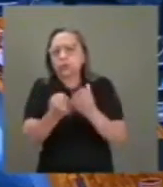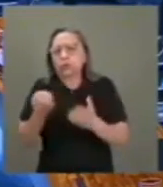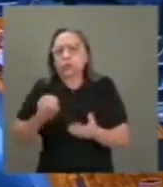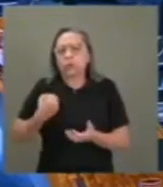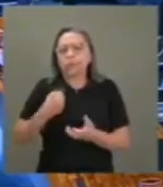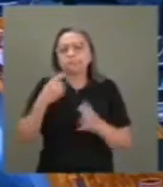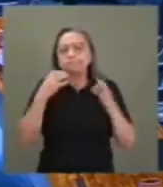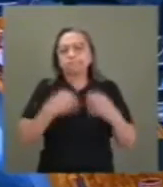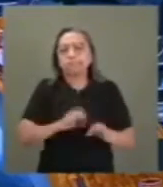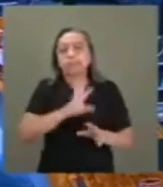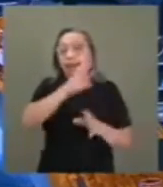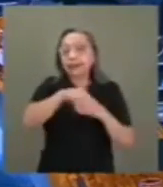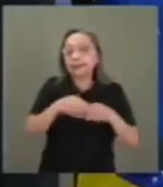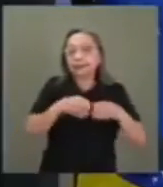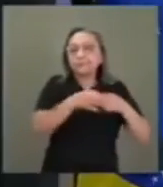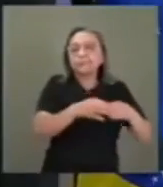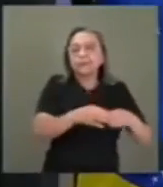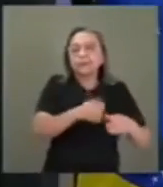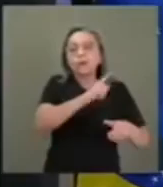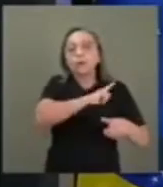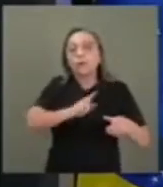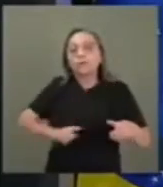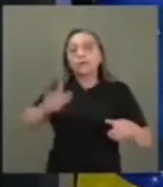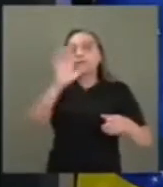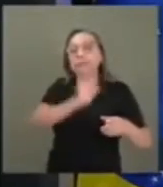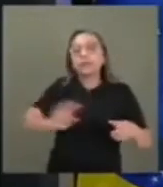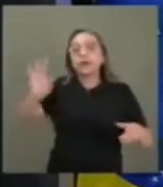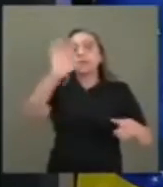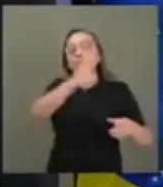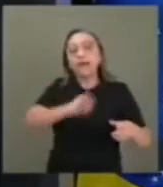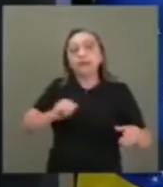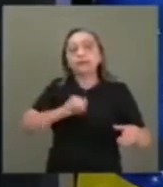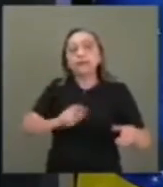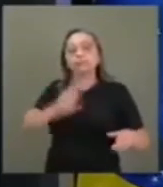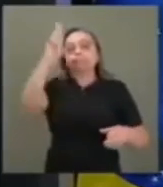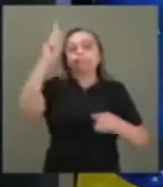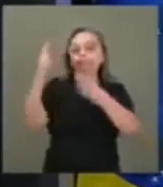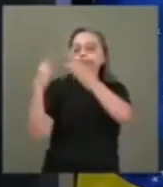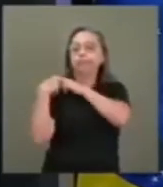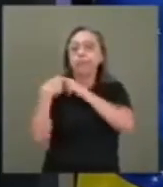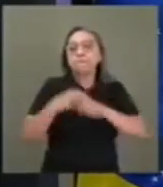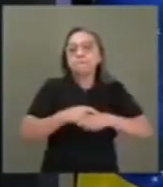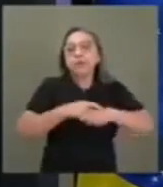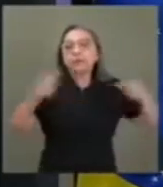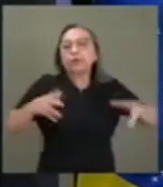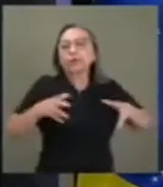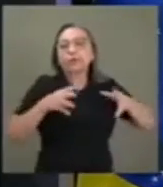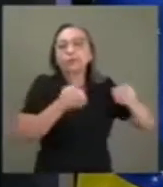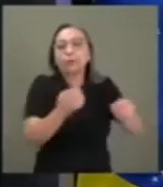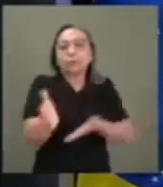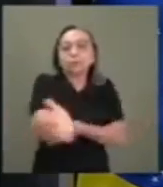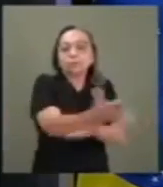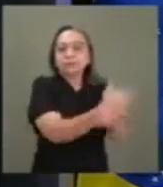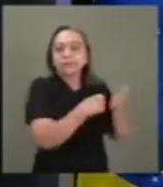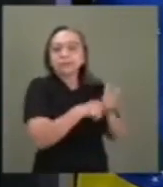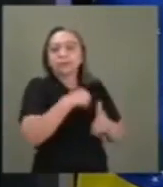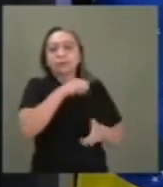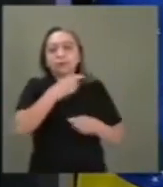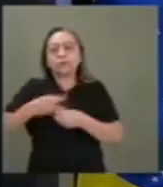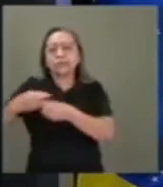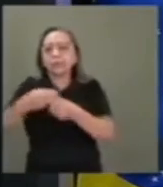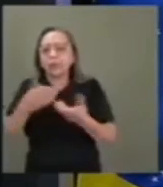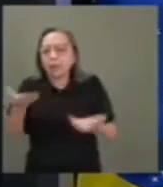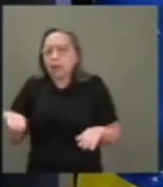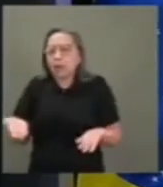a grande concentração. O governo federal vai ser detentor da maioria absoluta de todas as receitas do município. Aqui